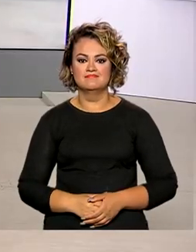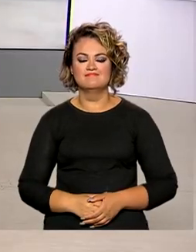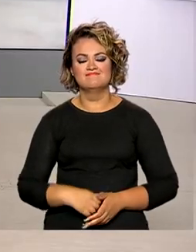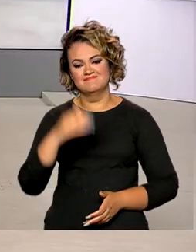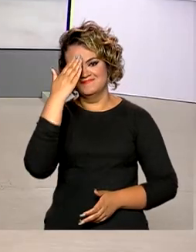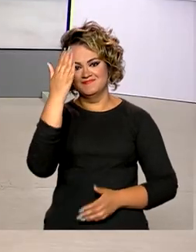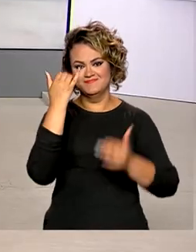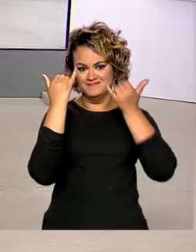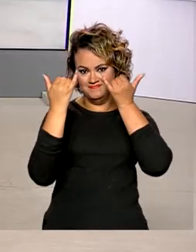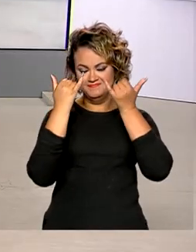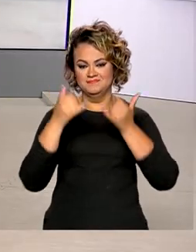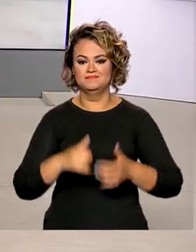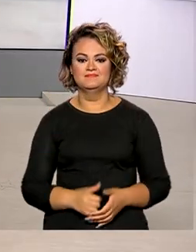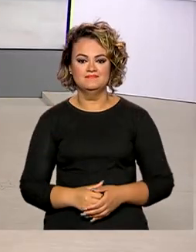Obrigada pelas suas informações, Glauco.